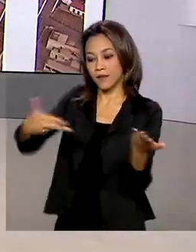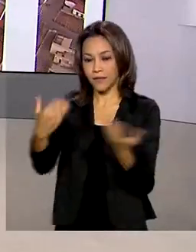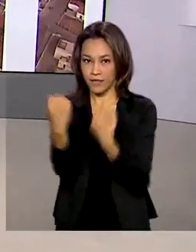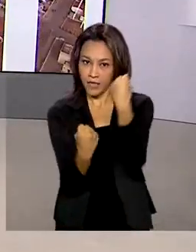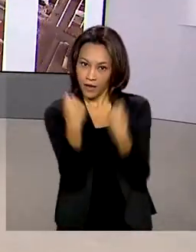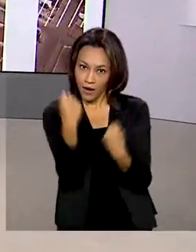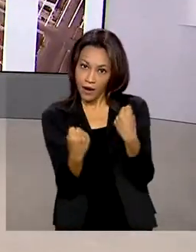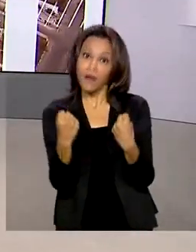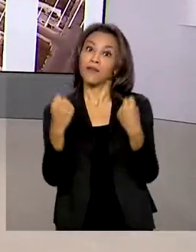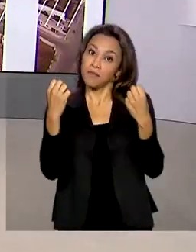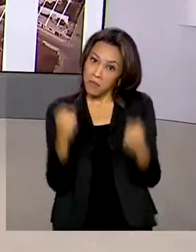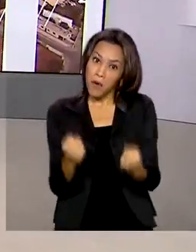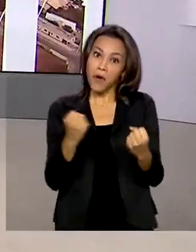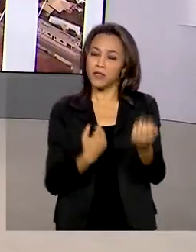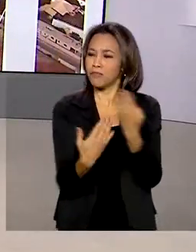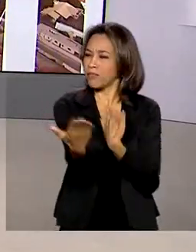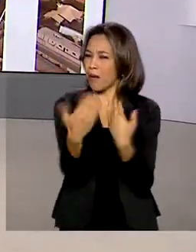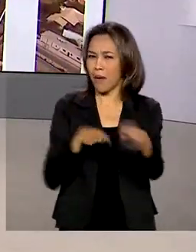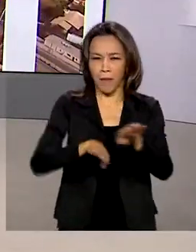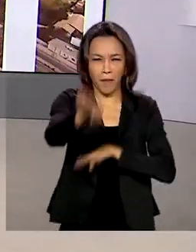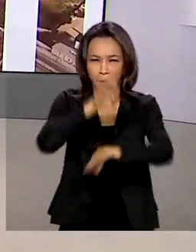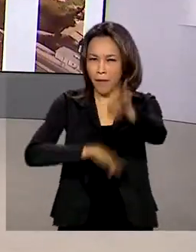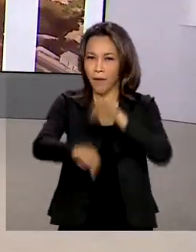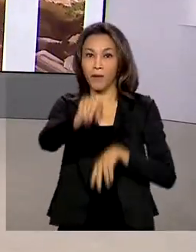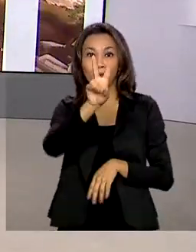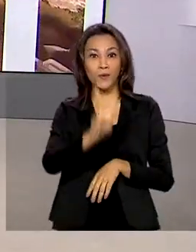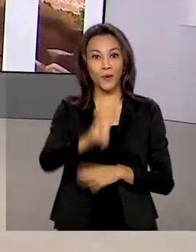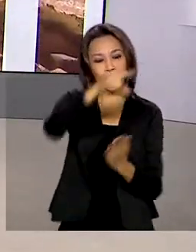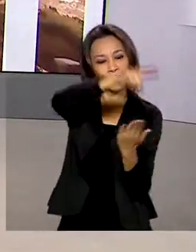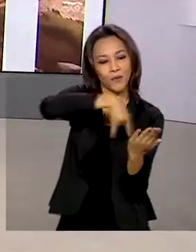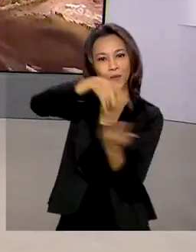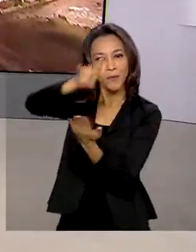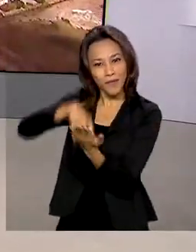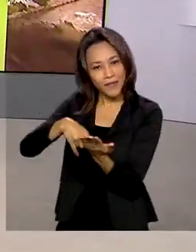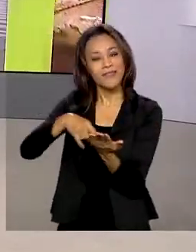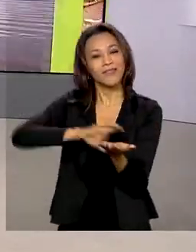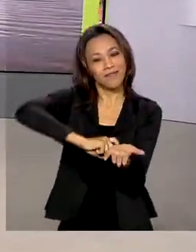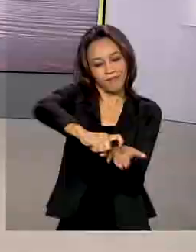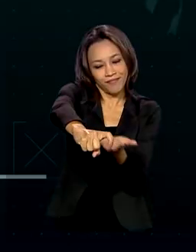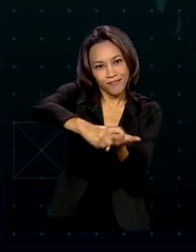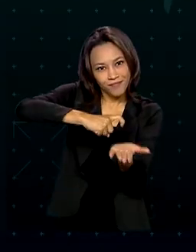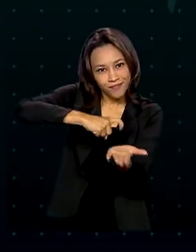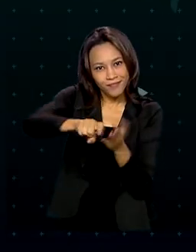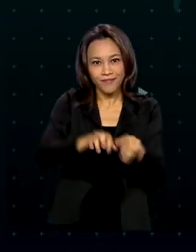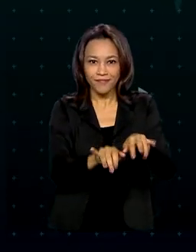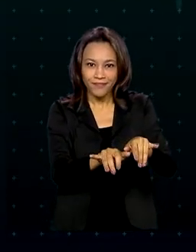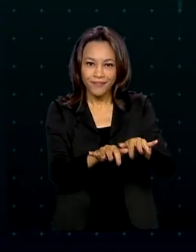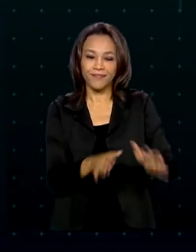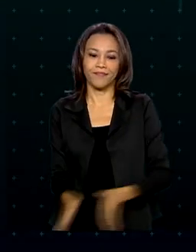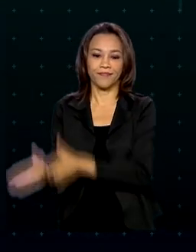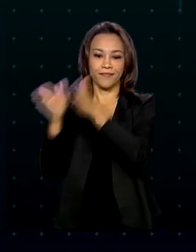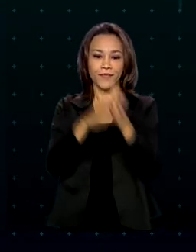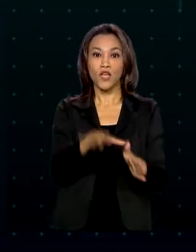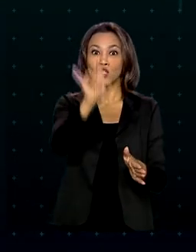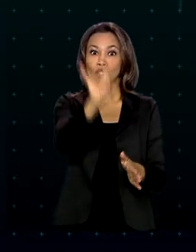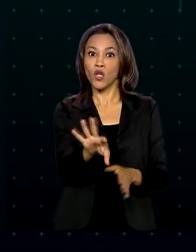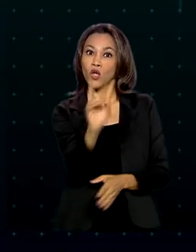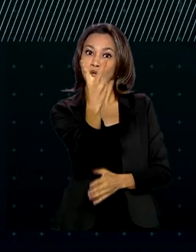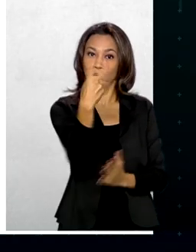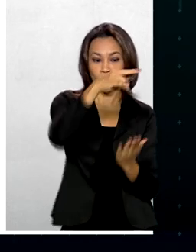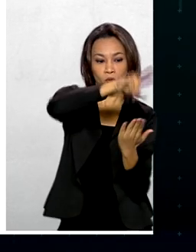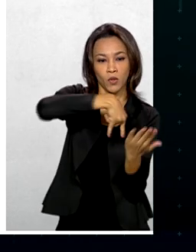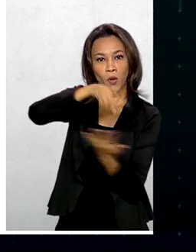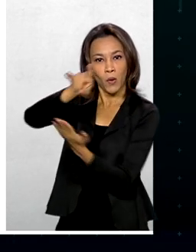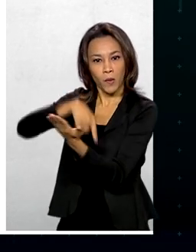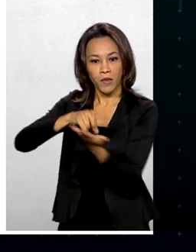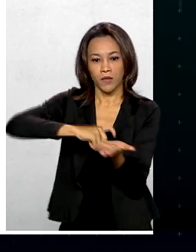motorista vai poder circular com apenas dois documentos em formato digital. Serão apenas dois documentos em